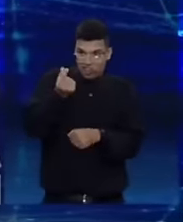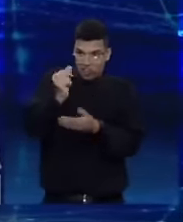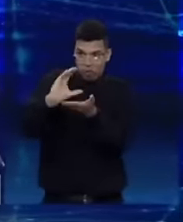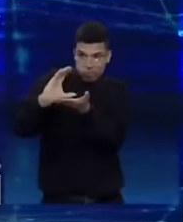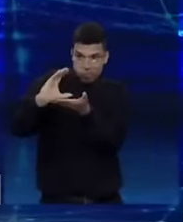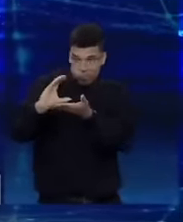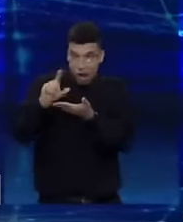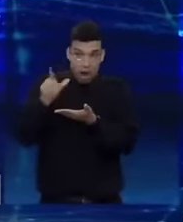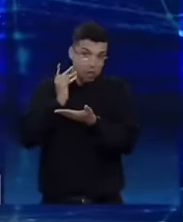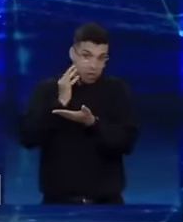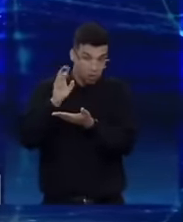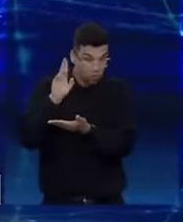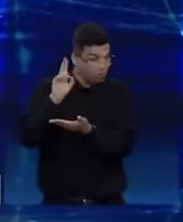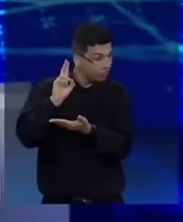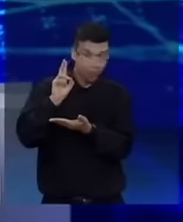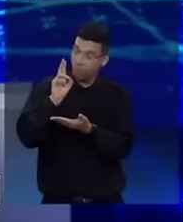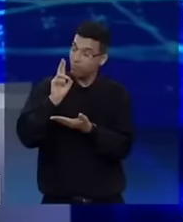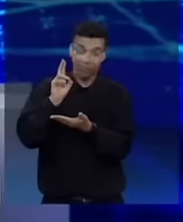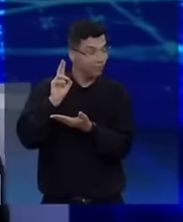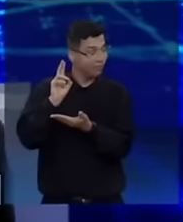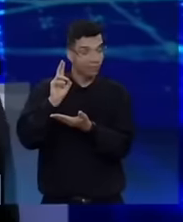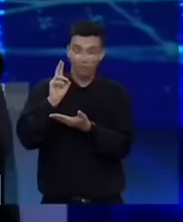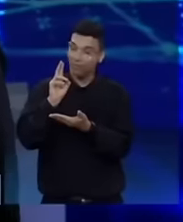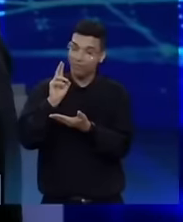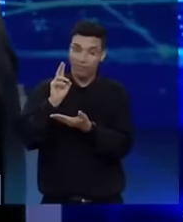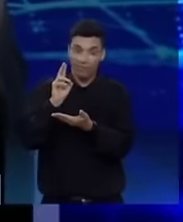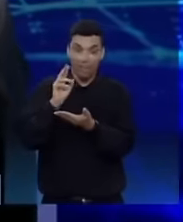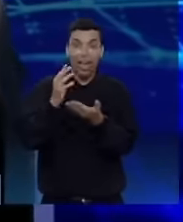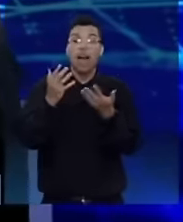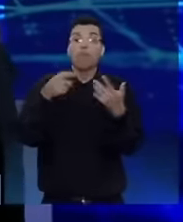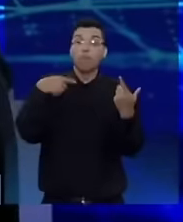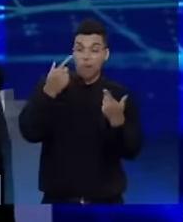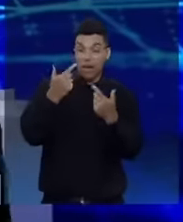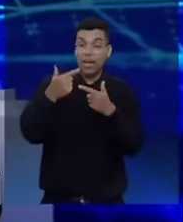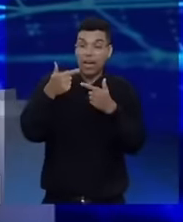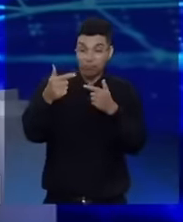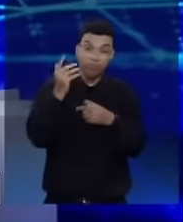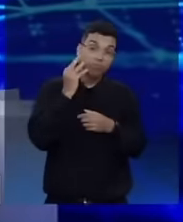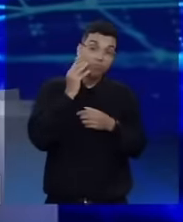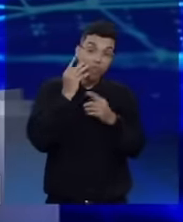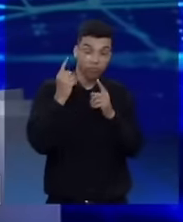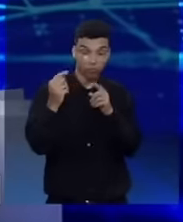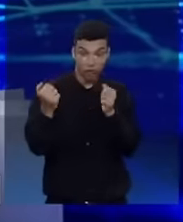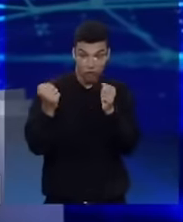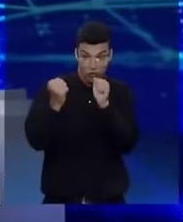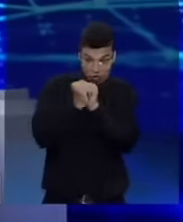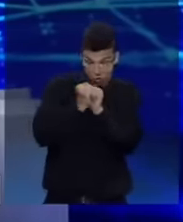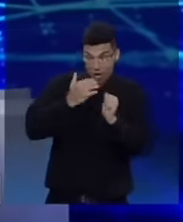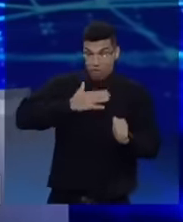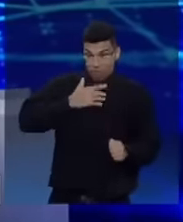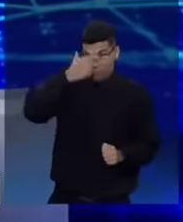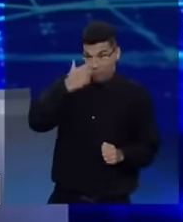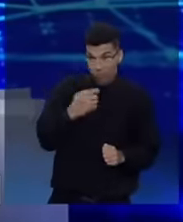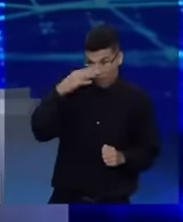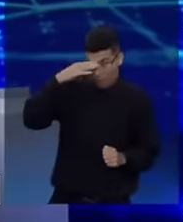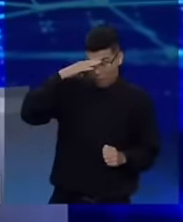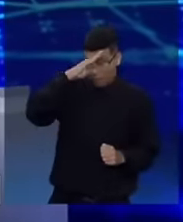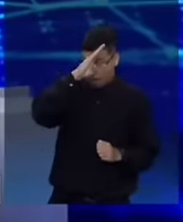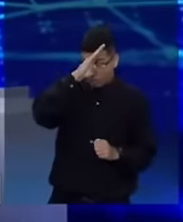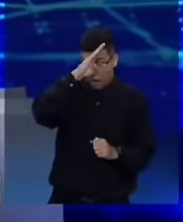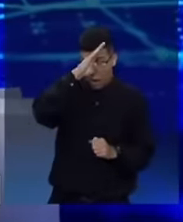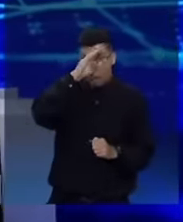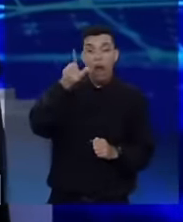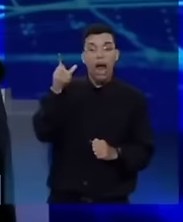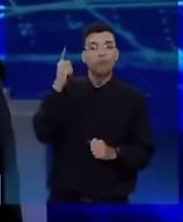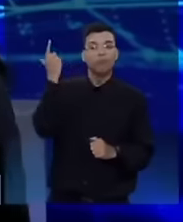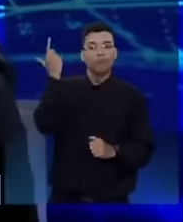ele sentiu-se como a pessoa mais útil do mundo e o que foi verdade. Concluiu obras por todo o Brasil.